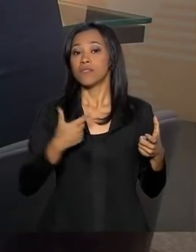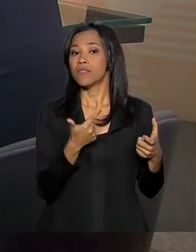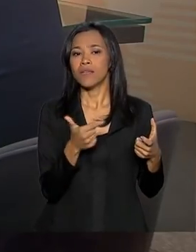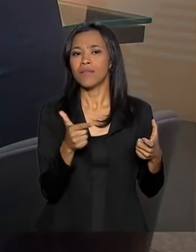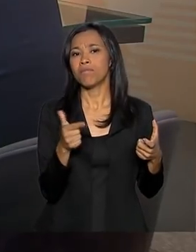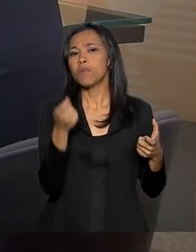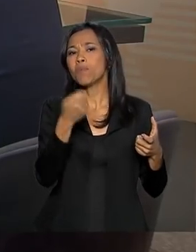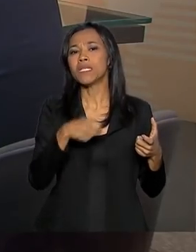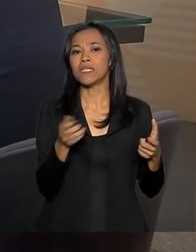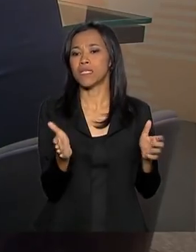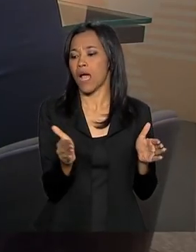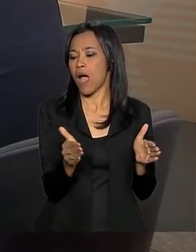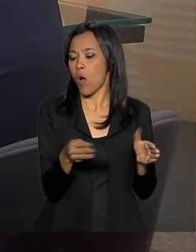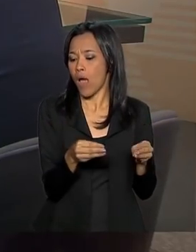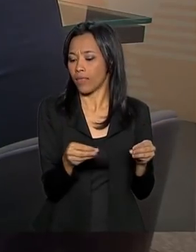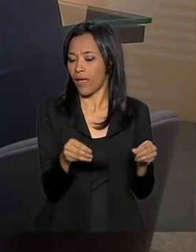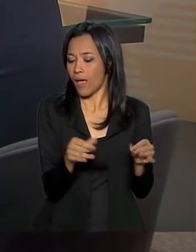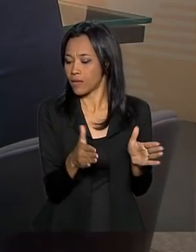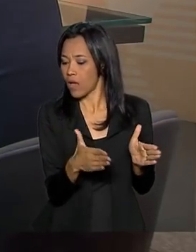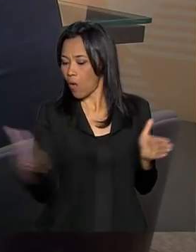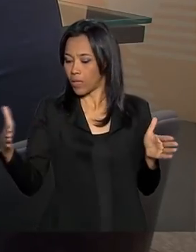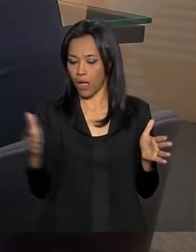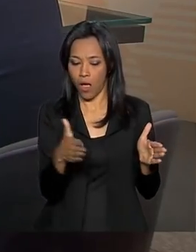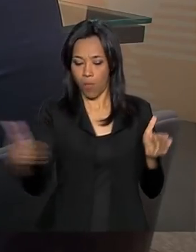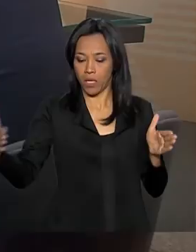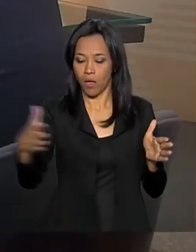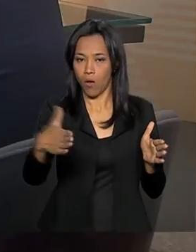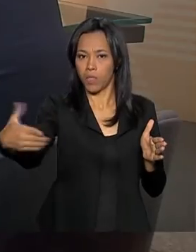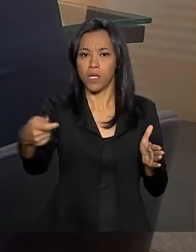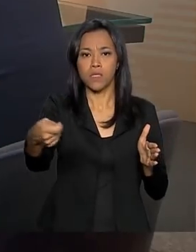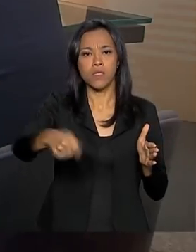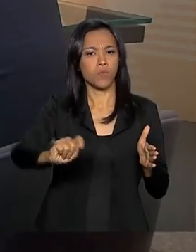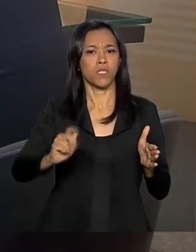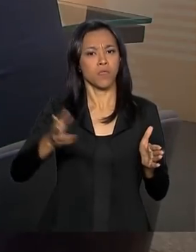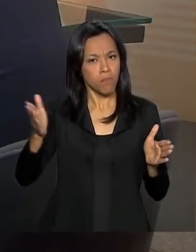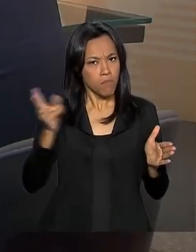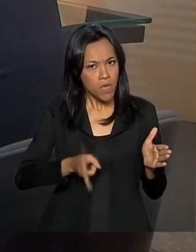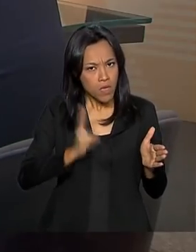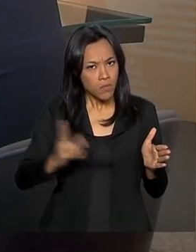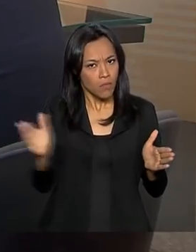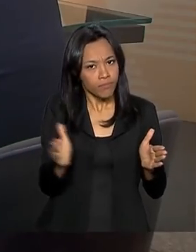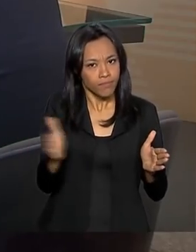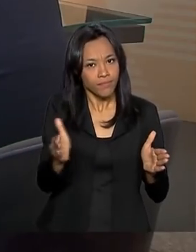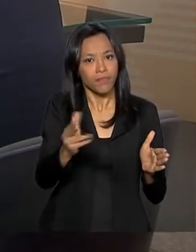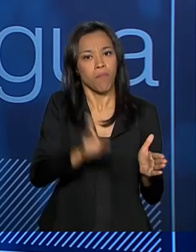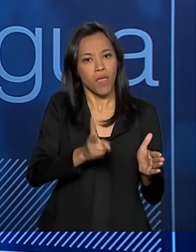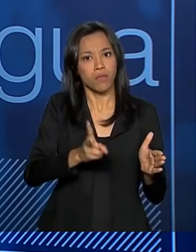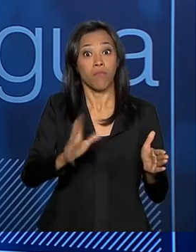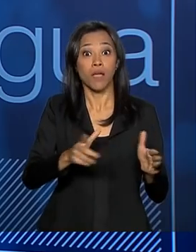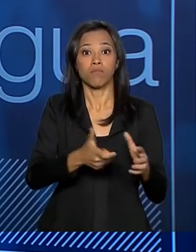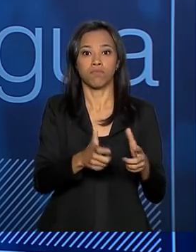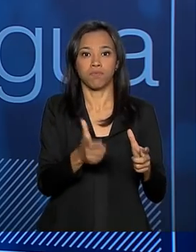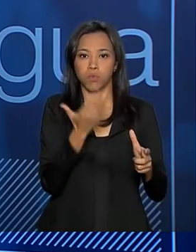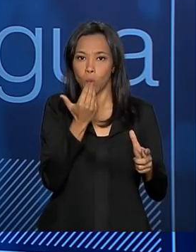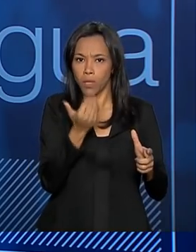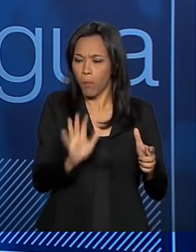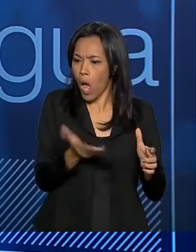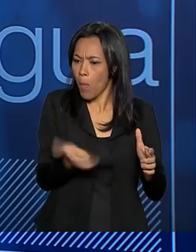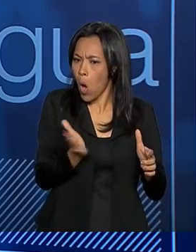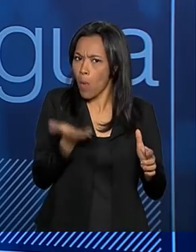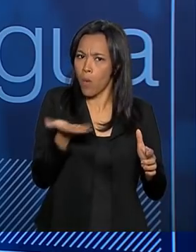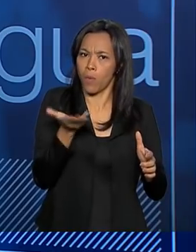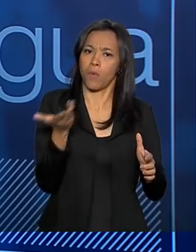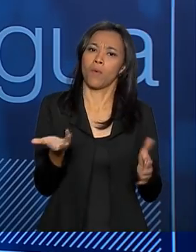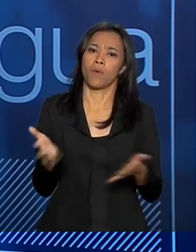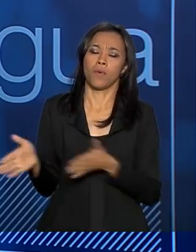muito a área. Ou seja, o Brasil é muito competitivo realmente no agronegócio, secretário? Perfeito. Esse seu número é um número que está